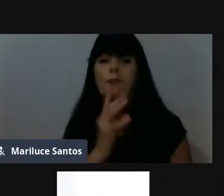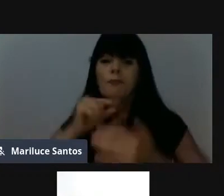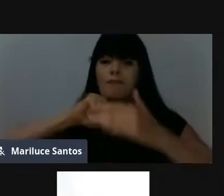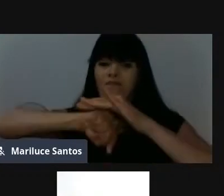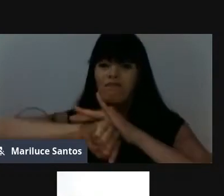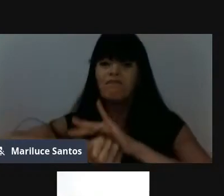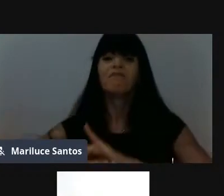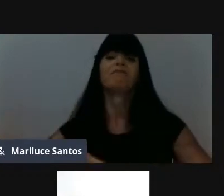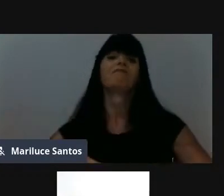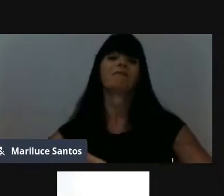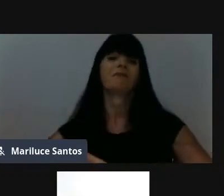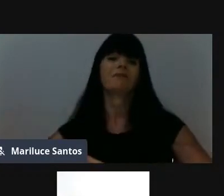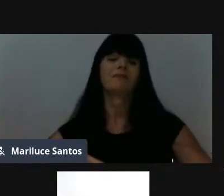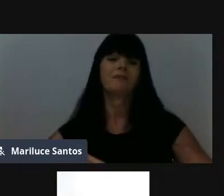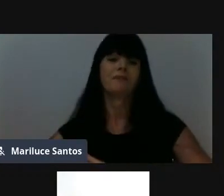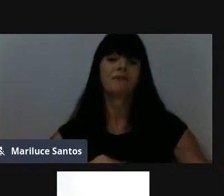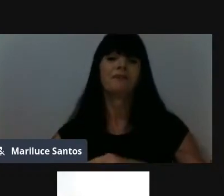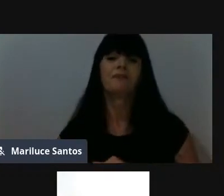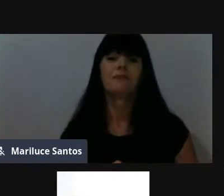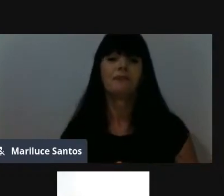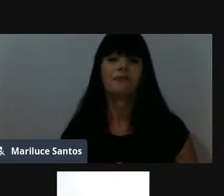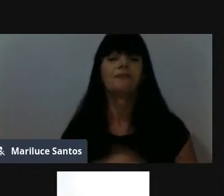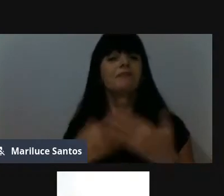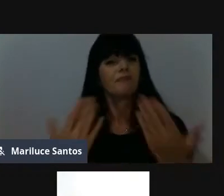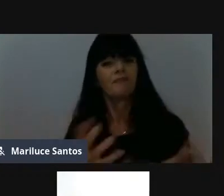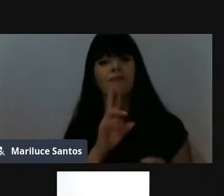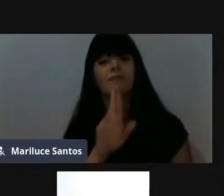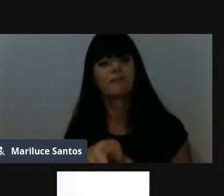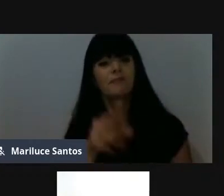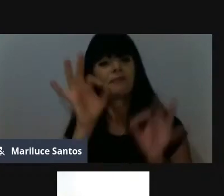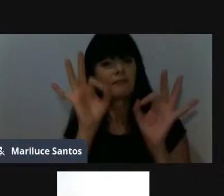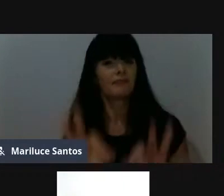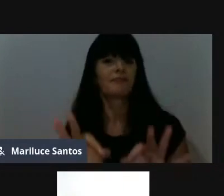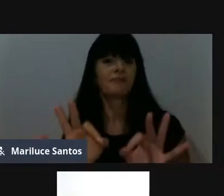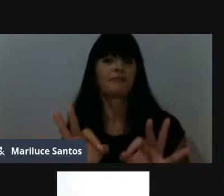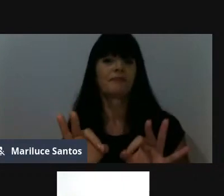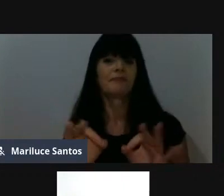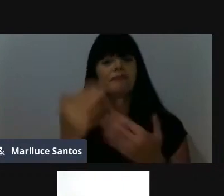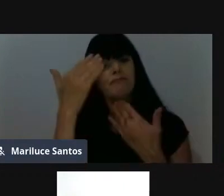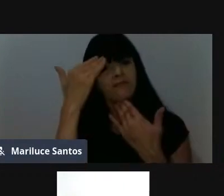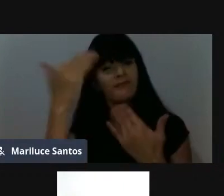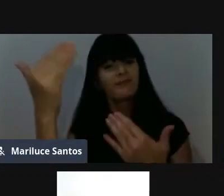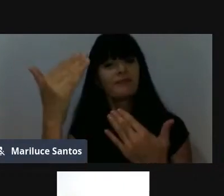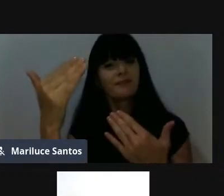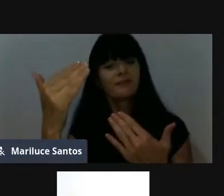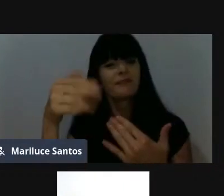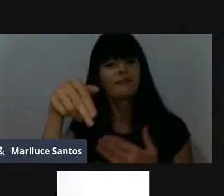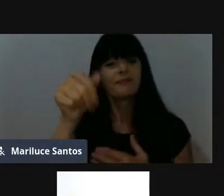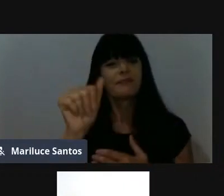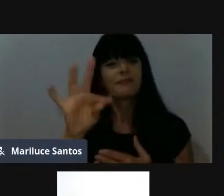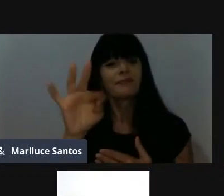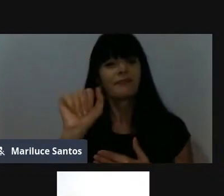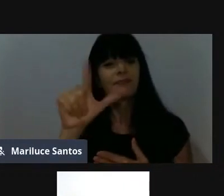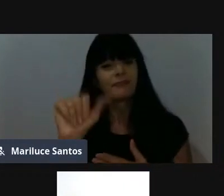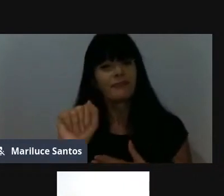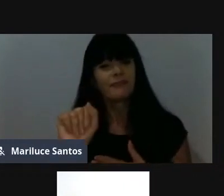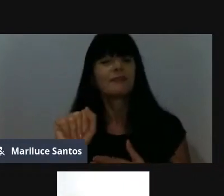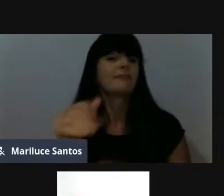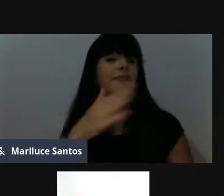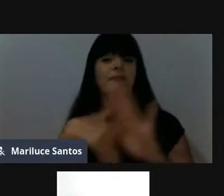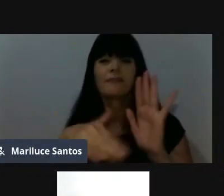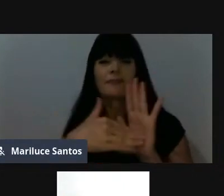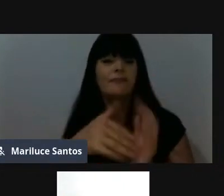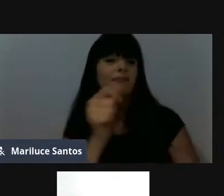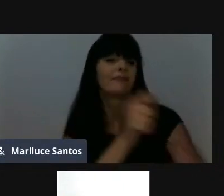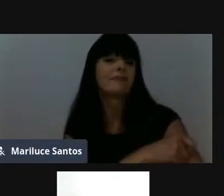que, que o resultado é certo, tá certo? Muito obrigado, Natália, muito obrigado aos demais, Gretinho, Cristiane,